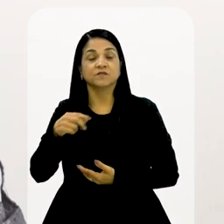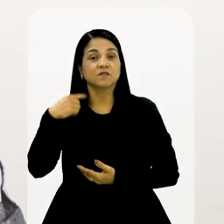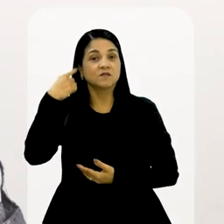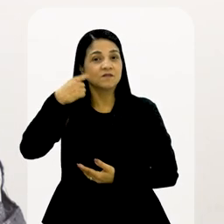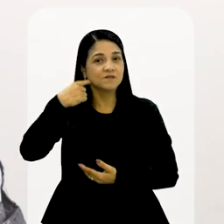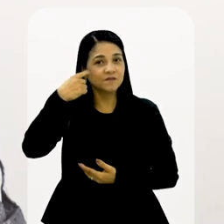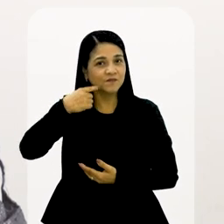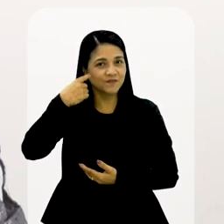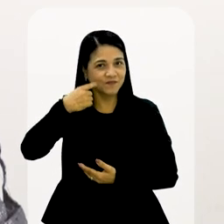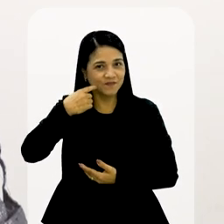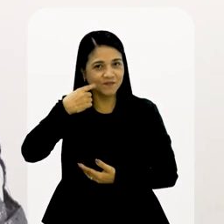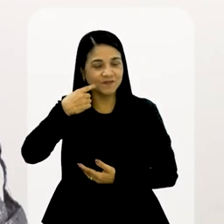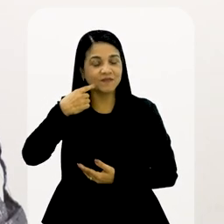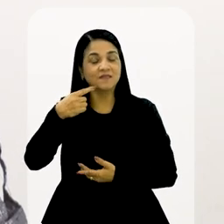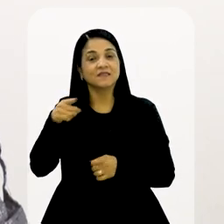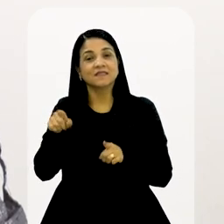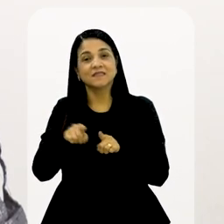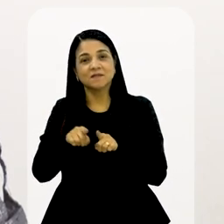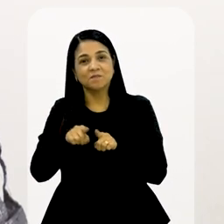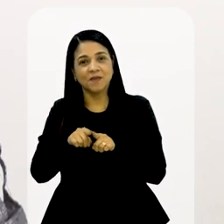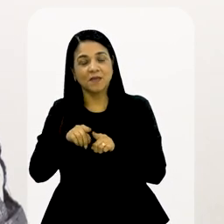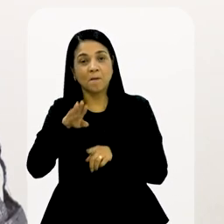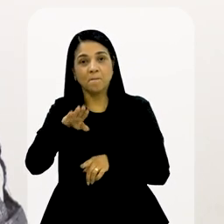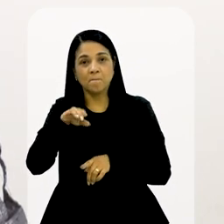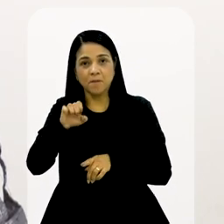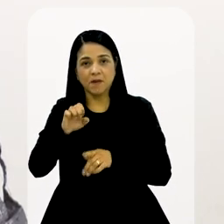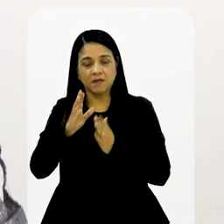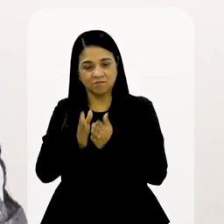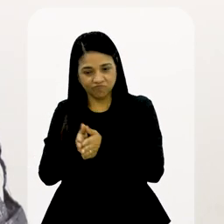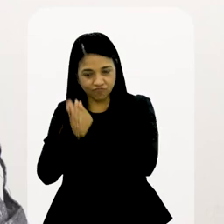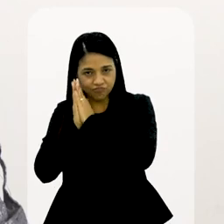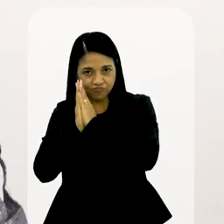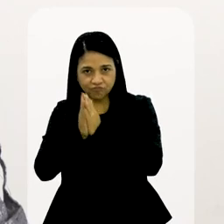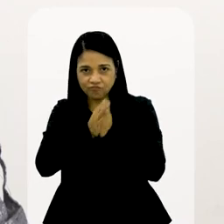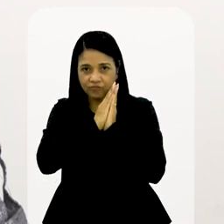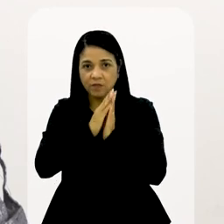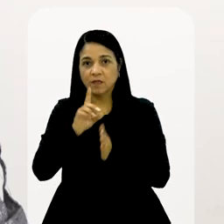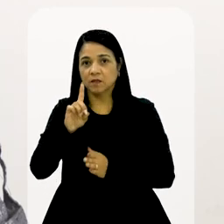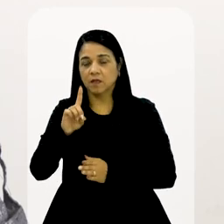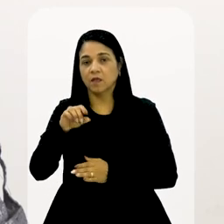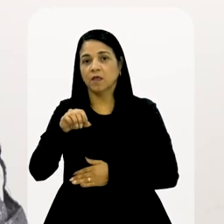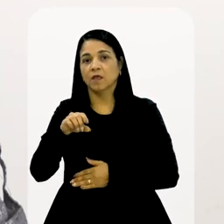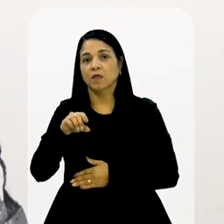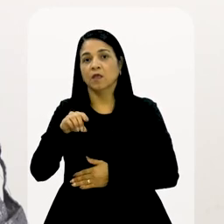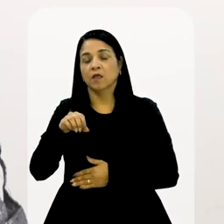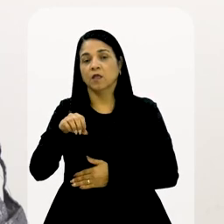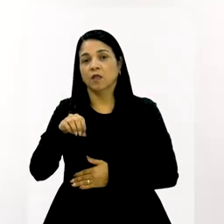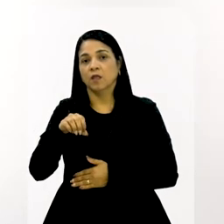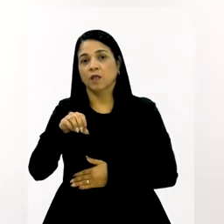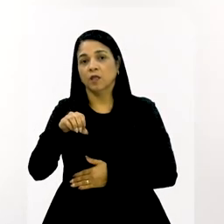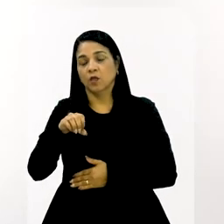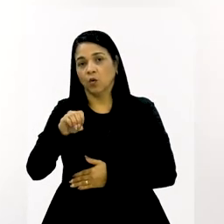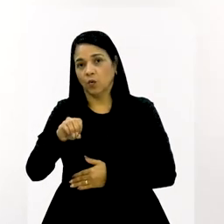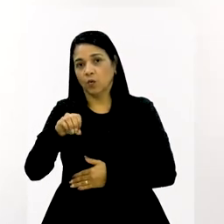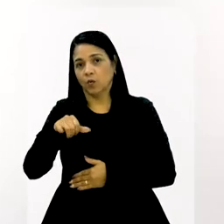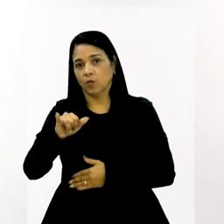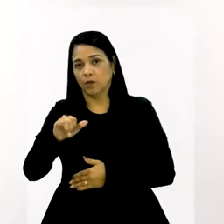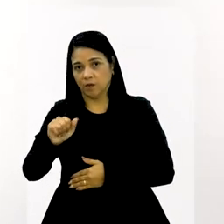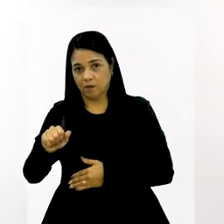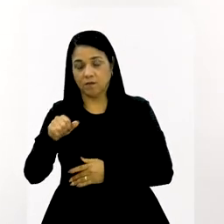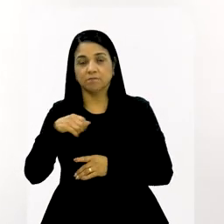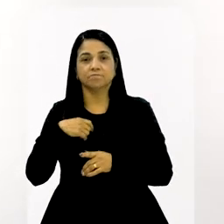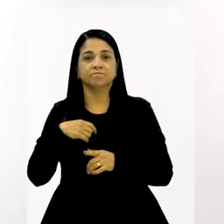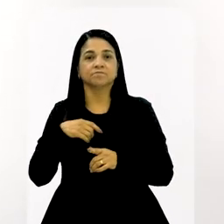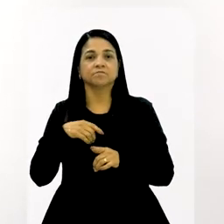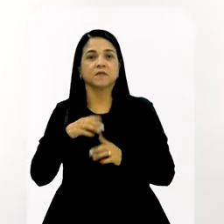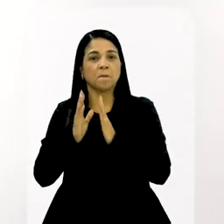é advogada, mas também é a mãe Mônica de Oiá. Ela é uma mãe de santo da Umbanda.